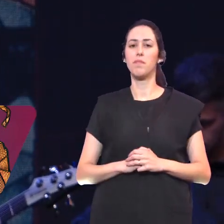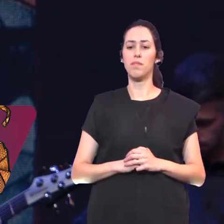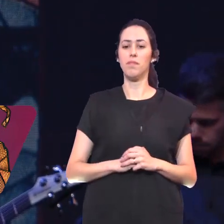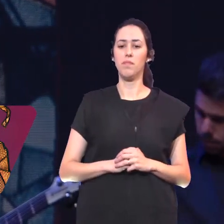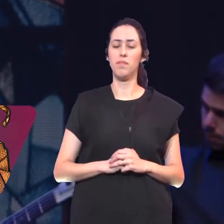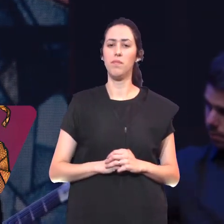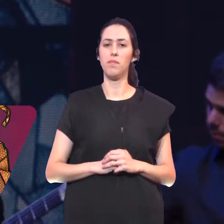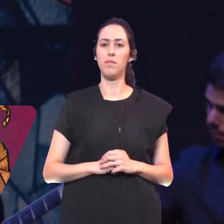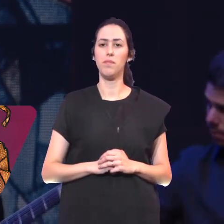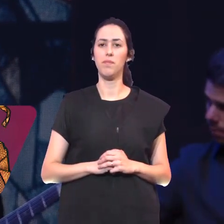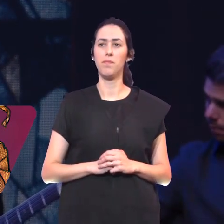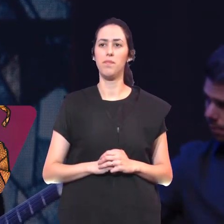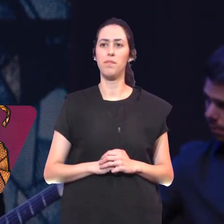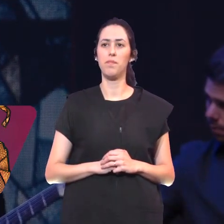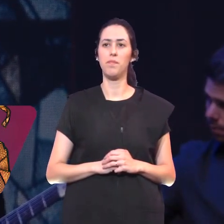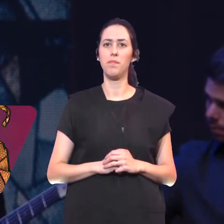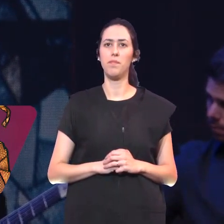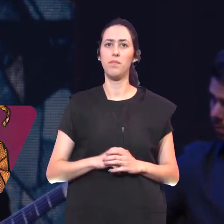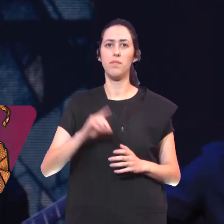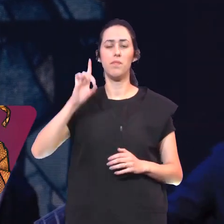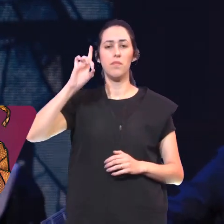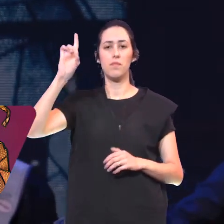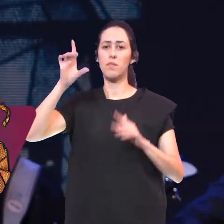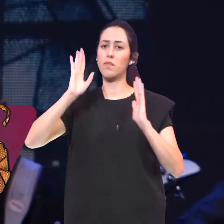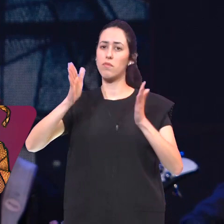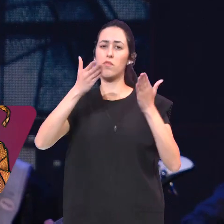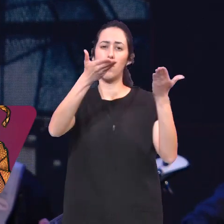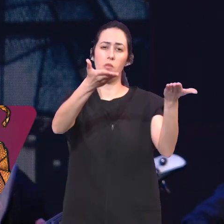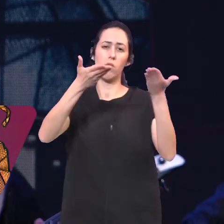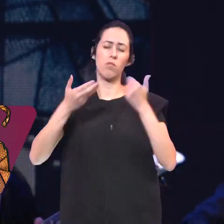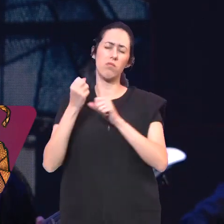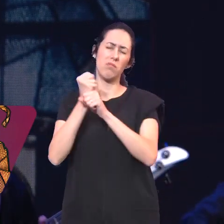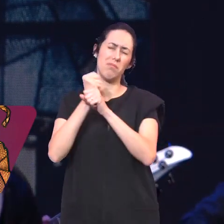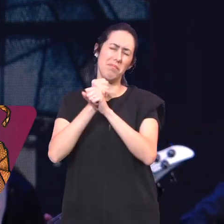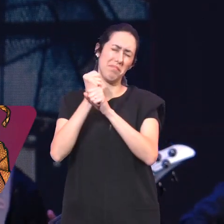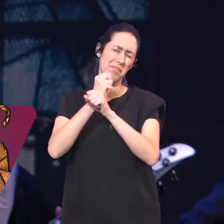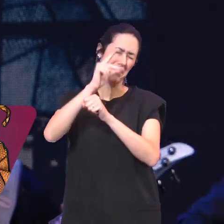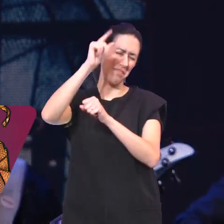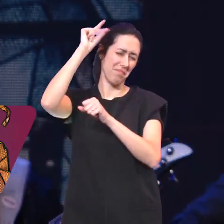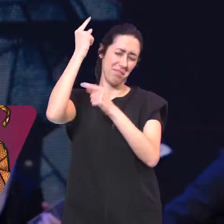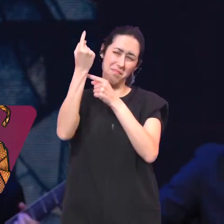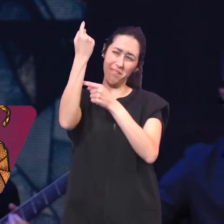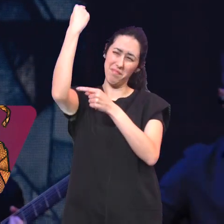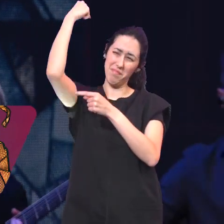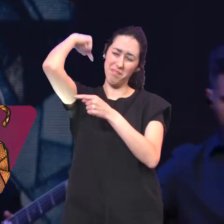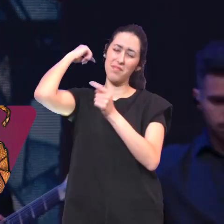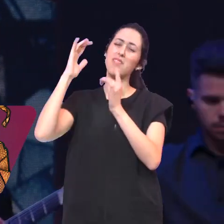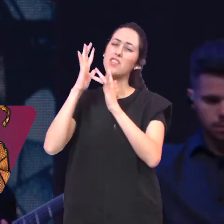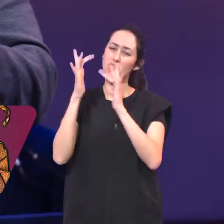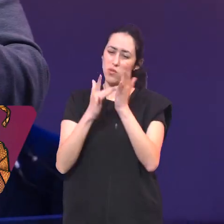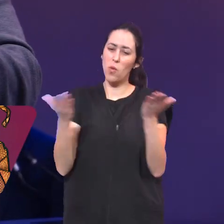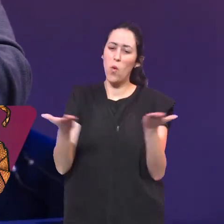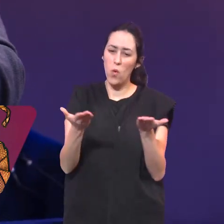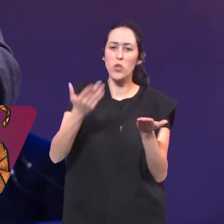Esse convite Que foi feito Há mais de Dois mil anos Hoje Ele se repete